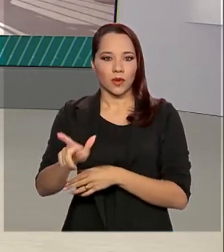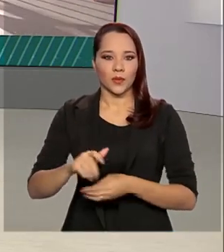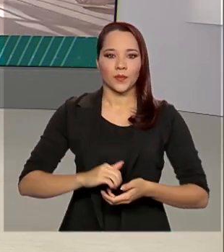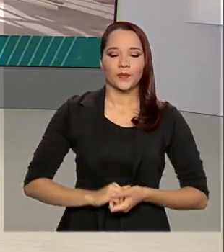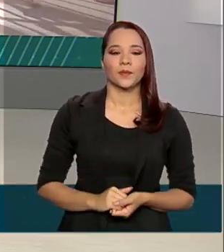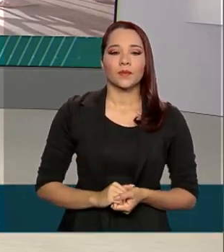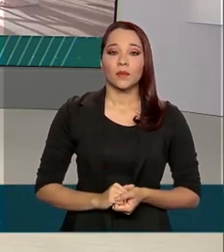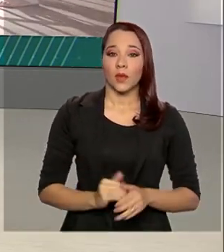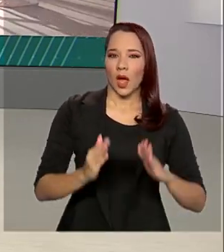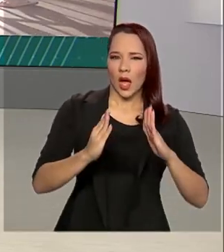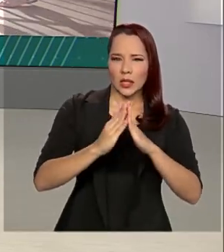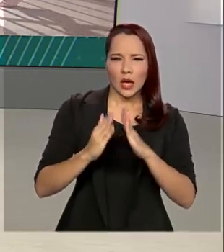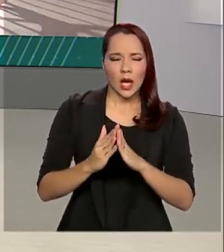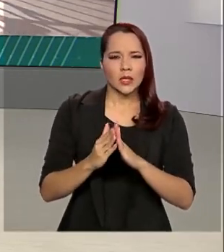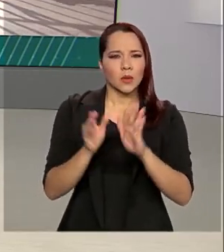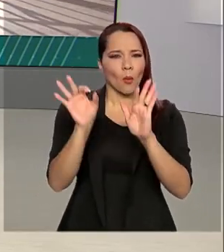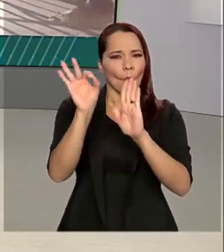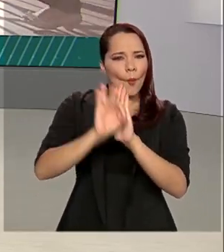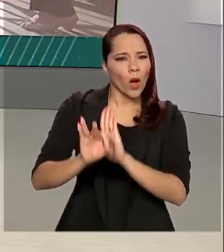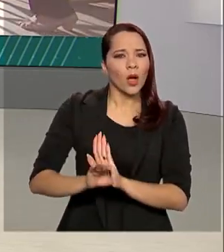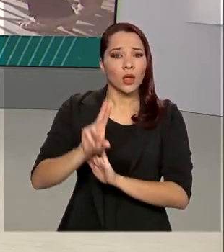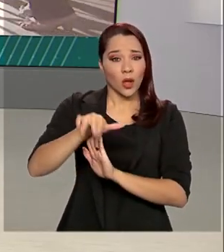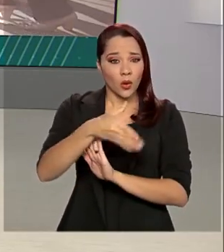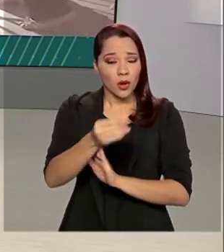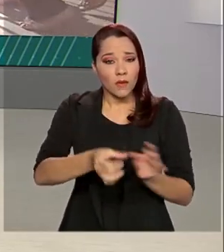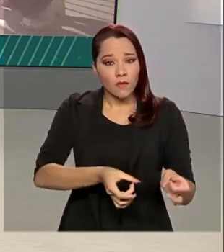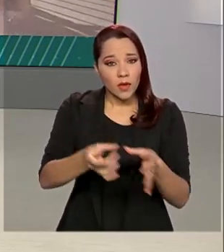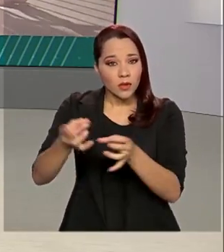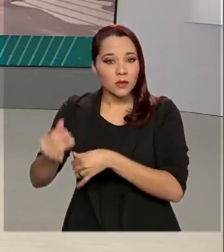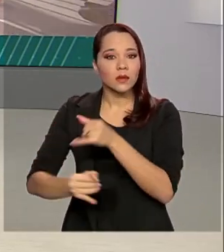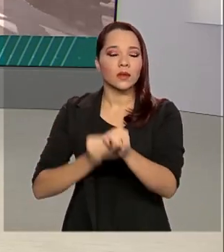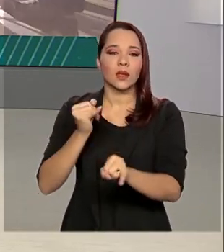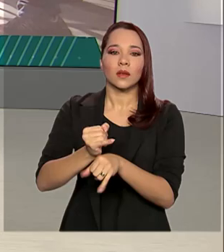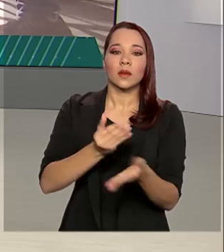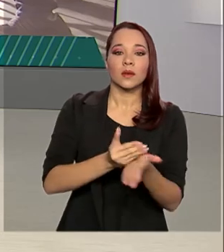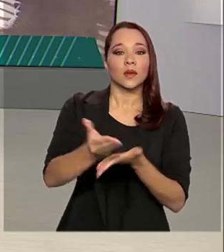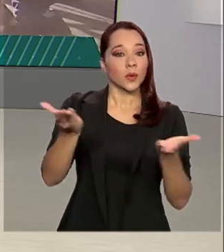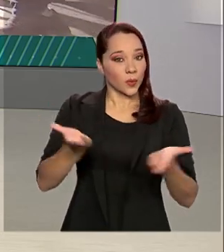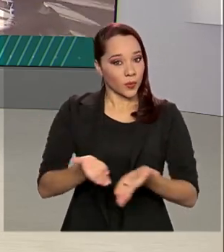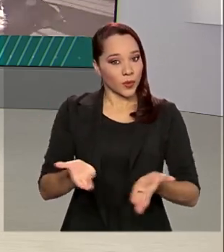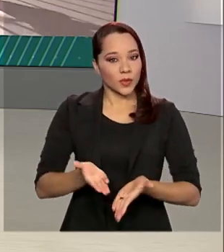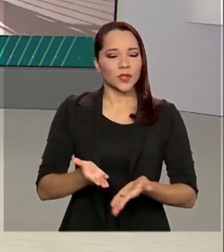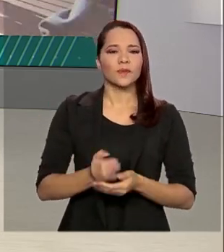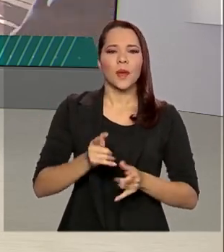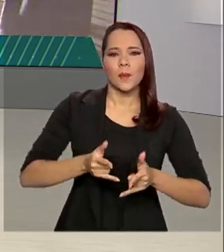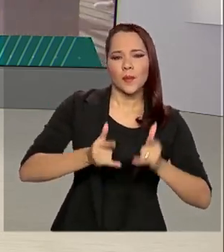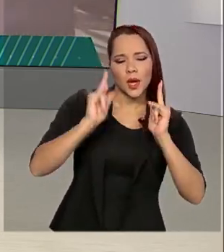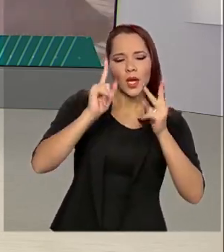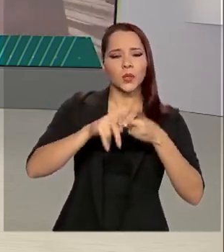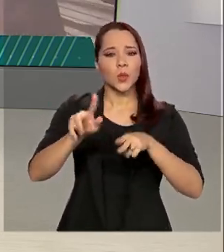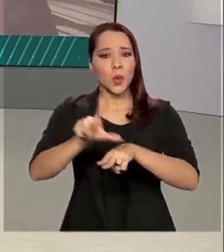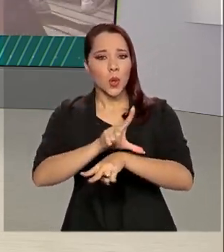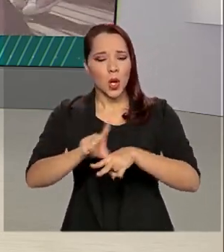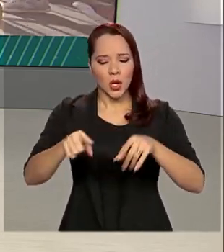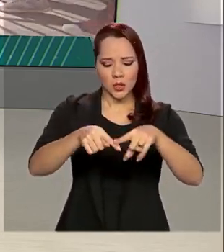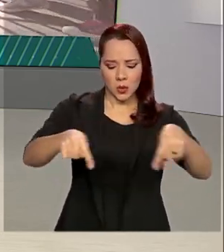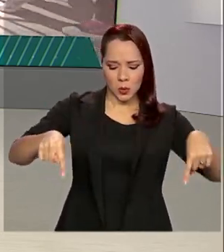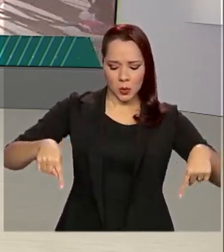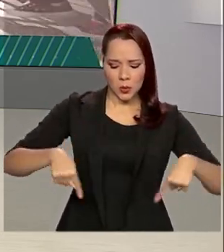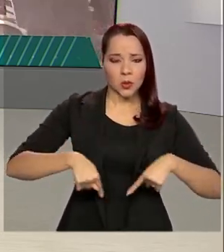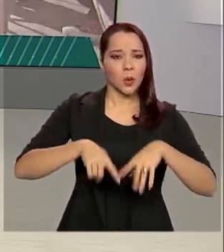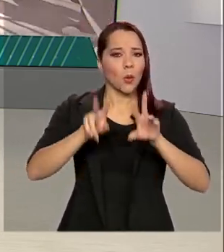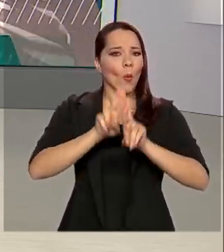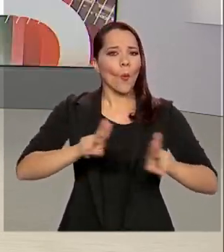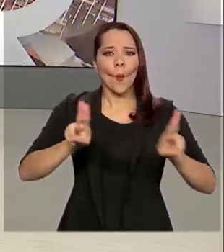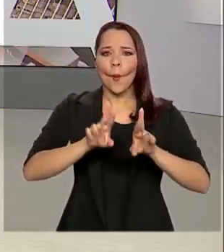Os imóveis desocupados da União serão vendidos pela internet a partir de hoje. São prédios, lojas e terrenos sem